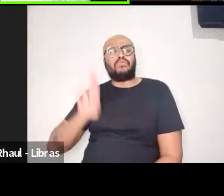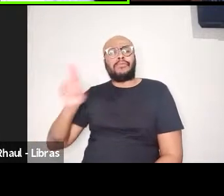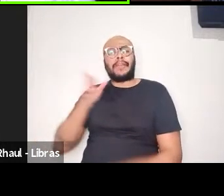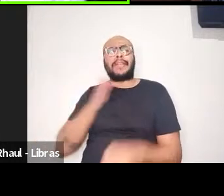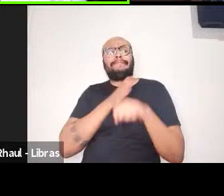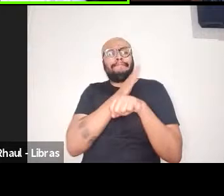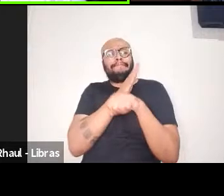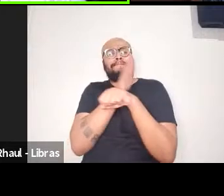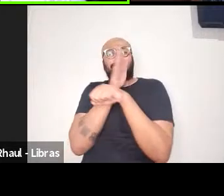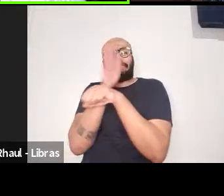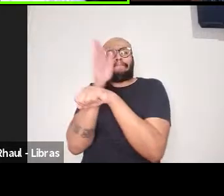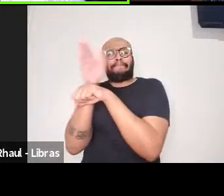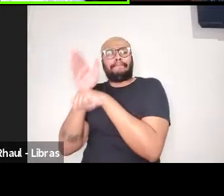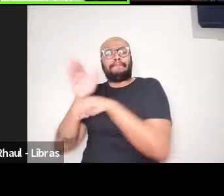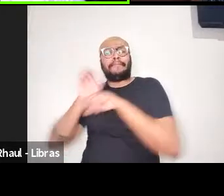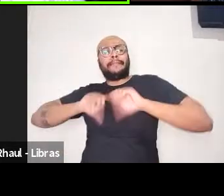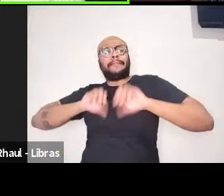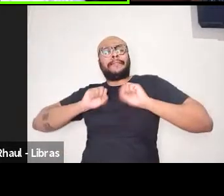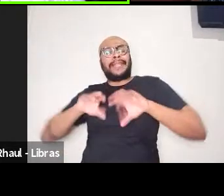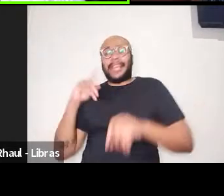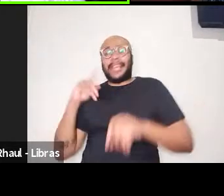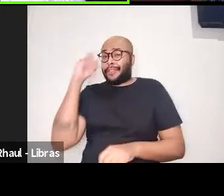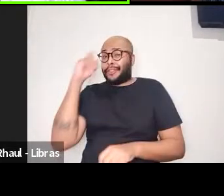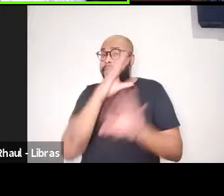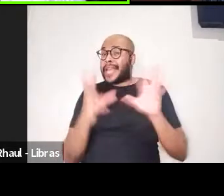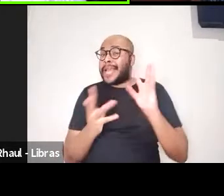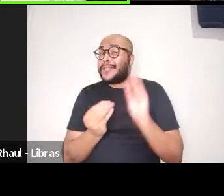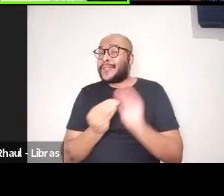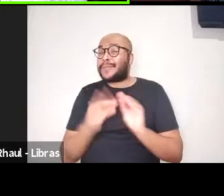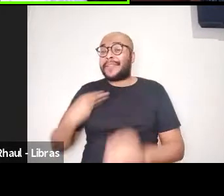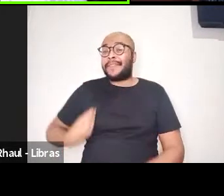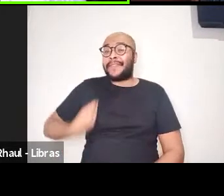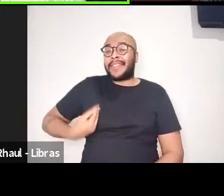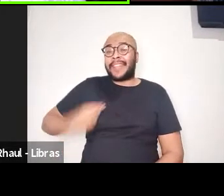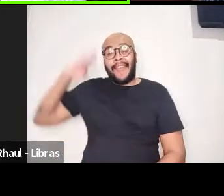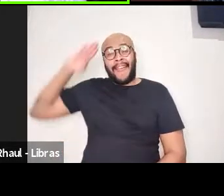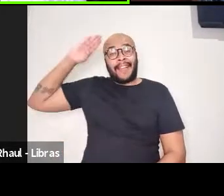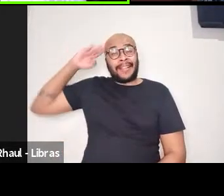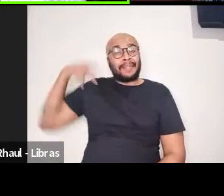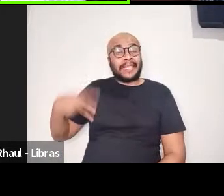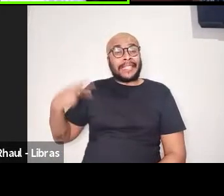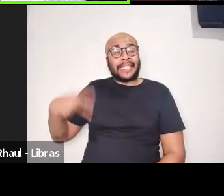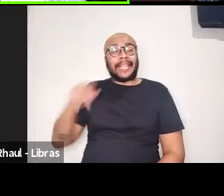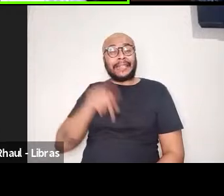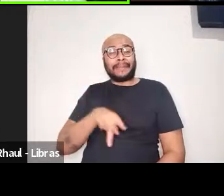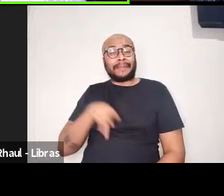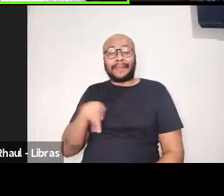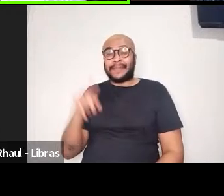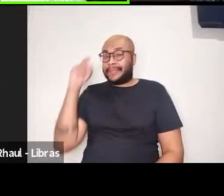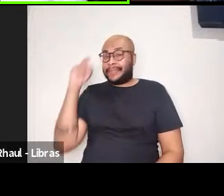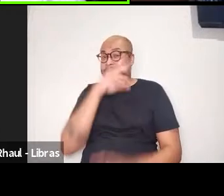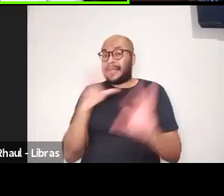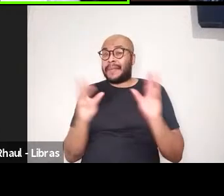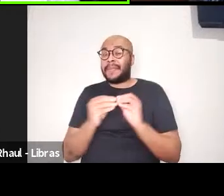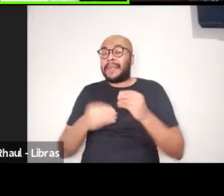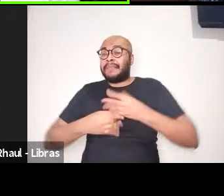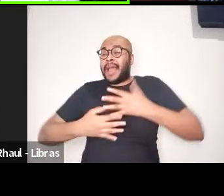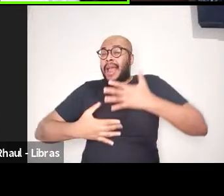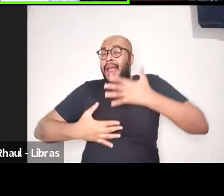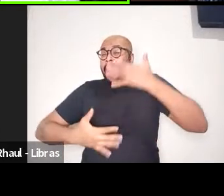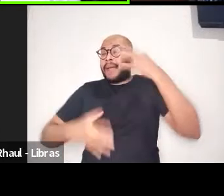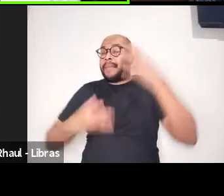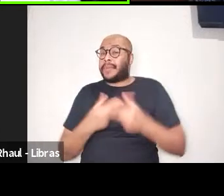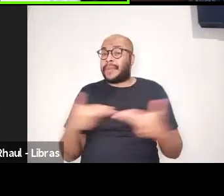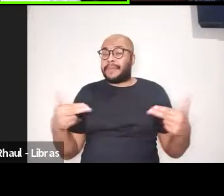Foi difícil fazer o resumo dos currículos dos nossos três convidados. Mas eu